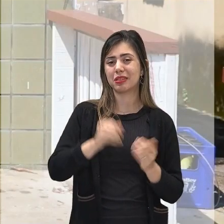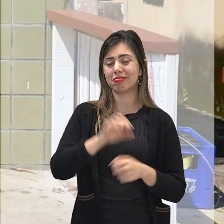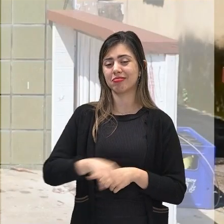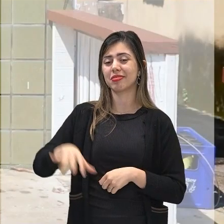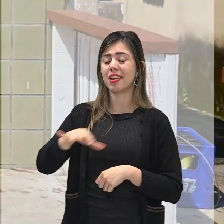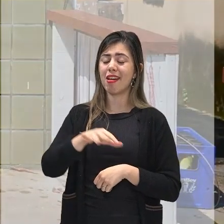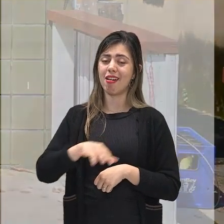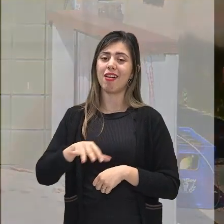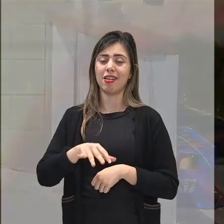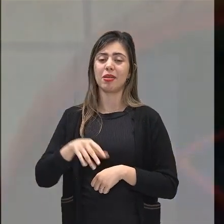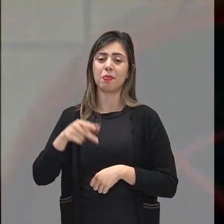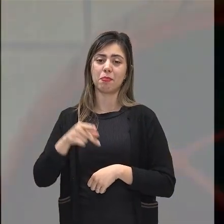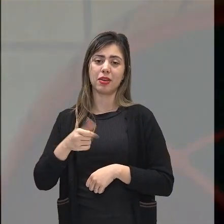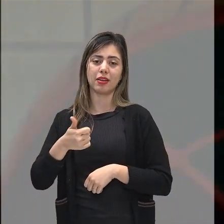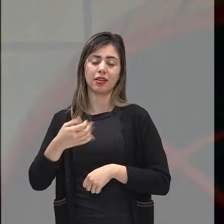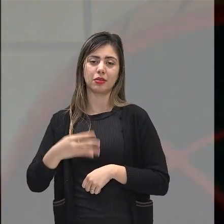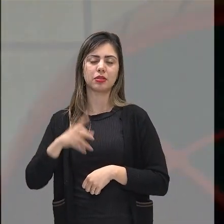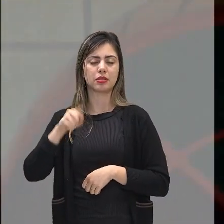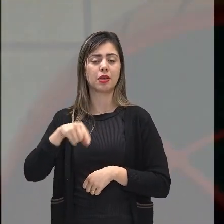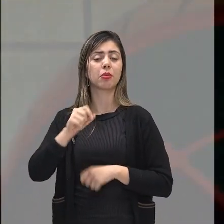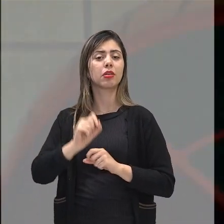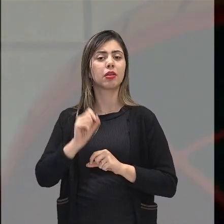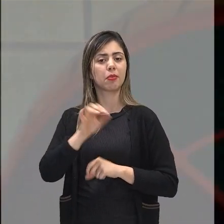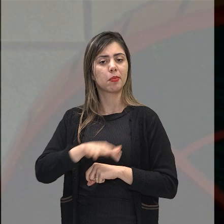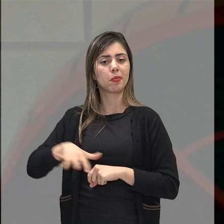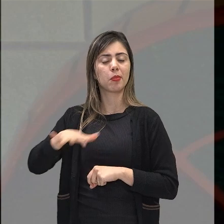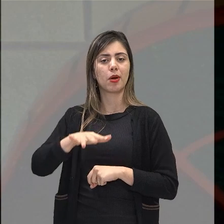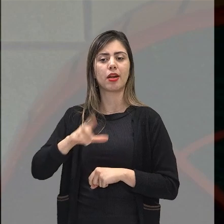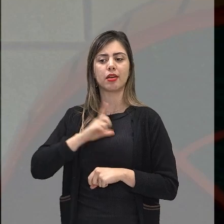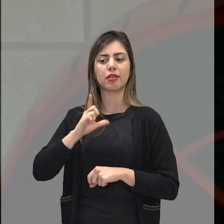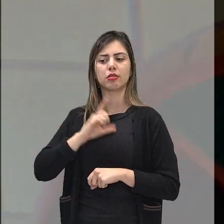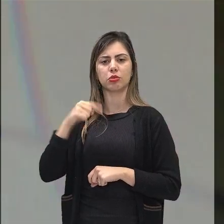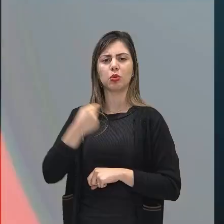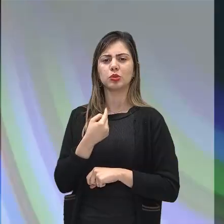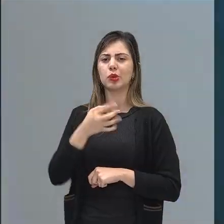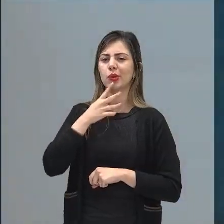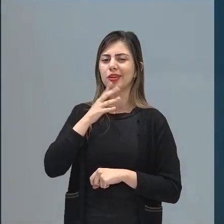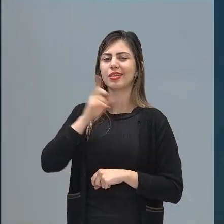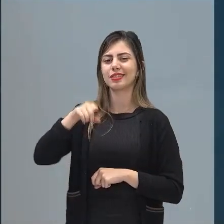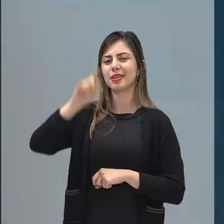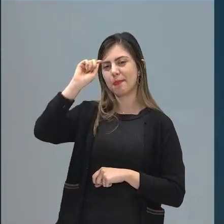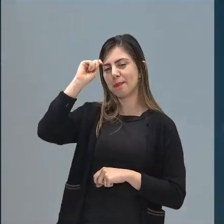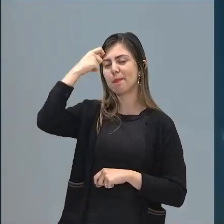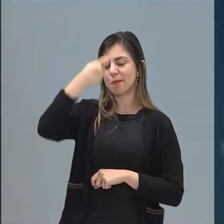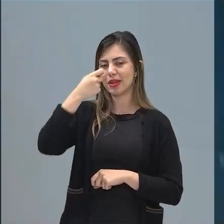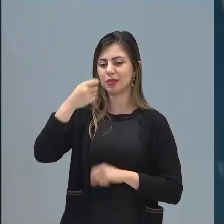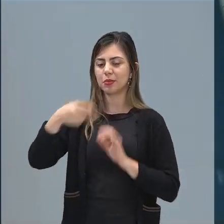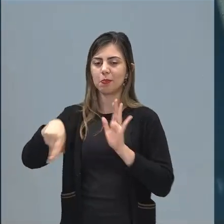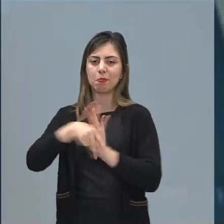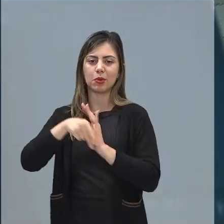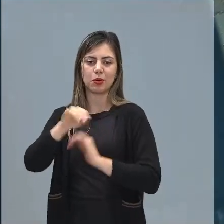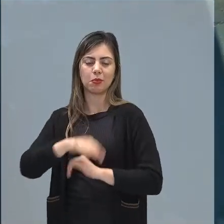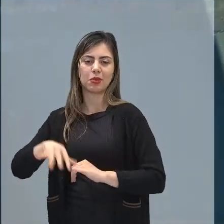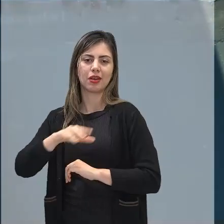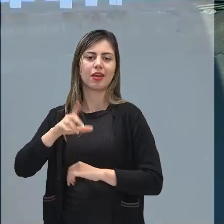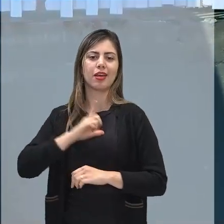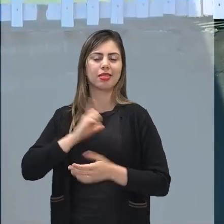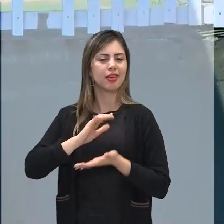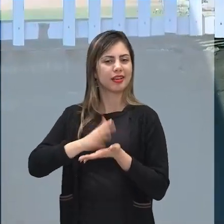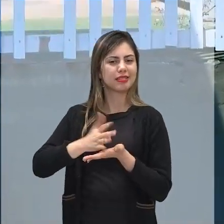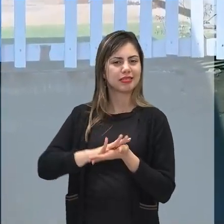bairro popularmente é conhecido como o bairro de negros, o bairro dos pretos, o bairro do berço do samba, o bairro da